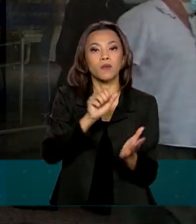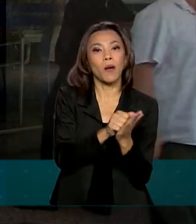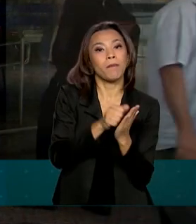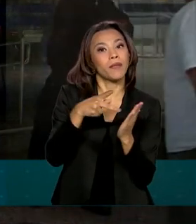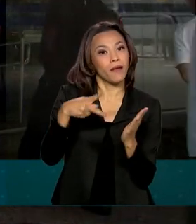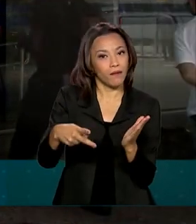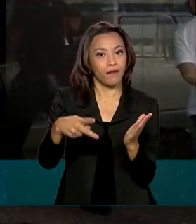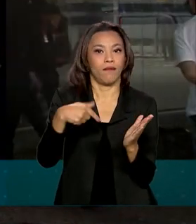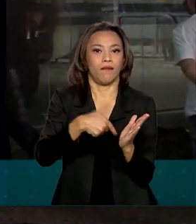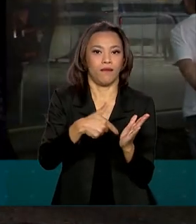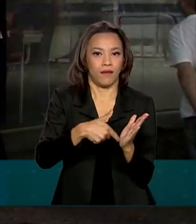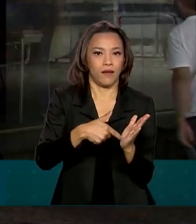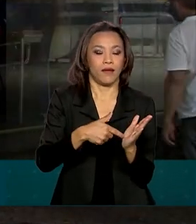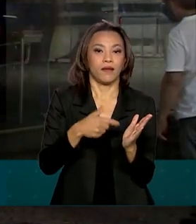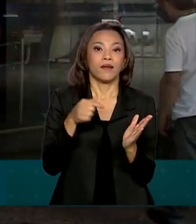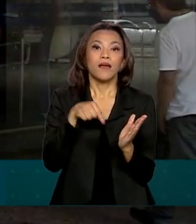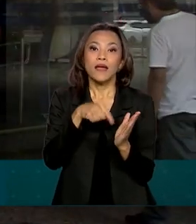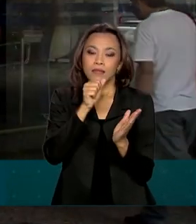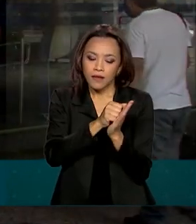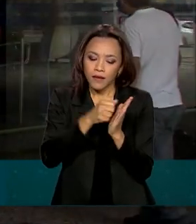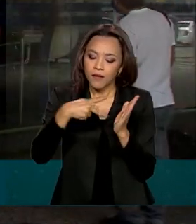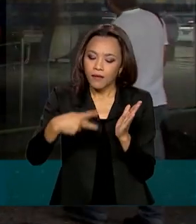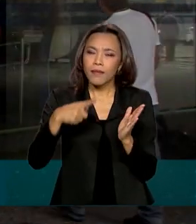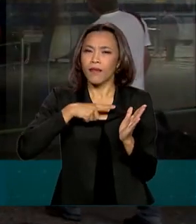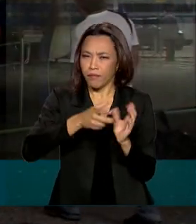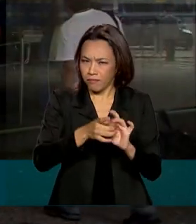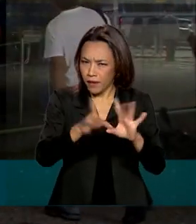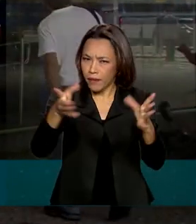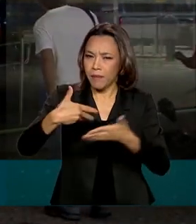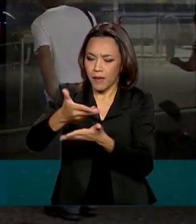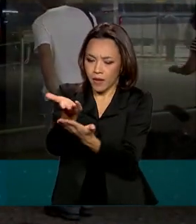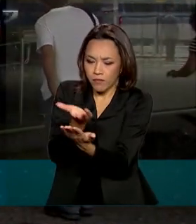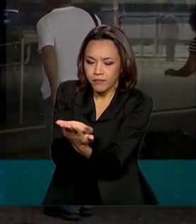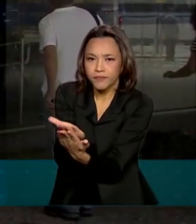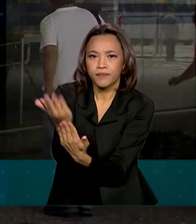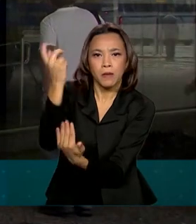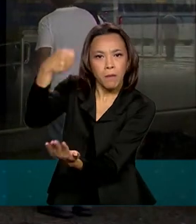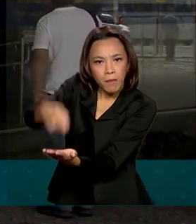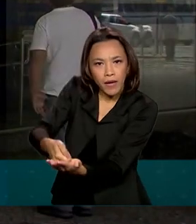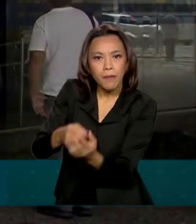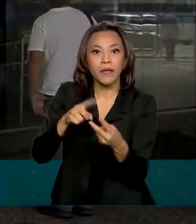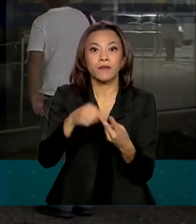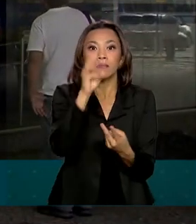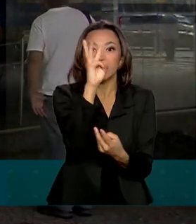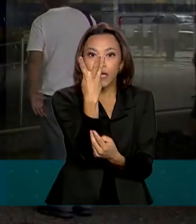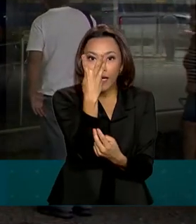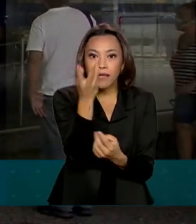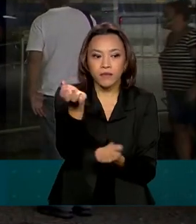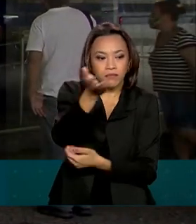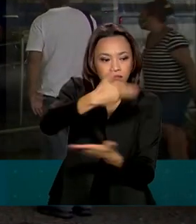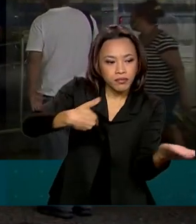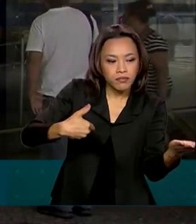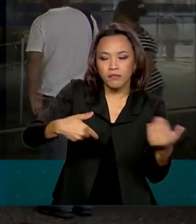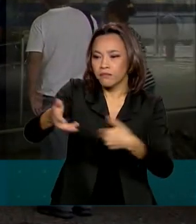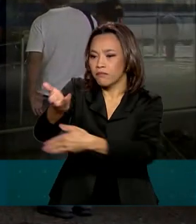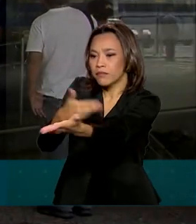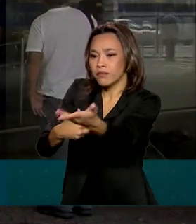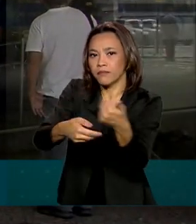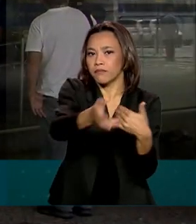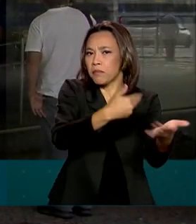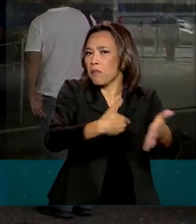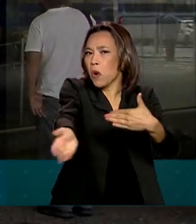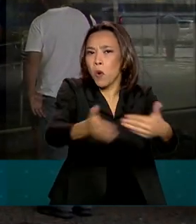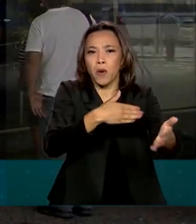Caixa Tem. O aplicativo permite o pagamento de boletos, além de três transferências para qualquer outro banco,